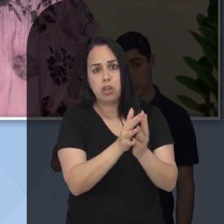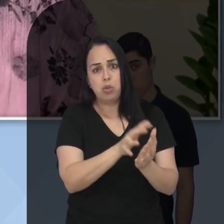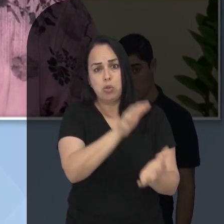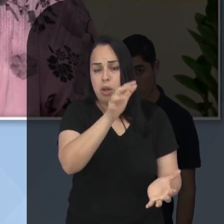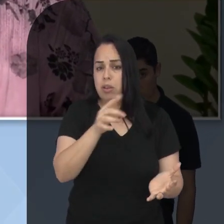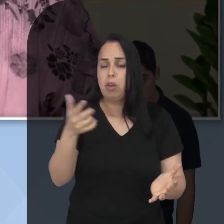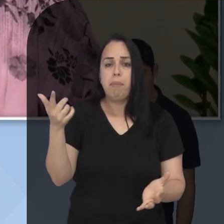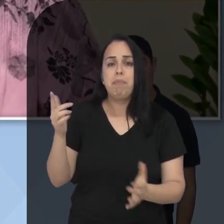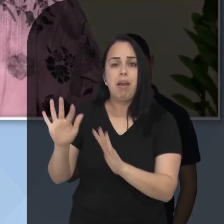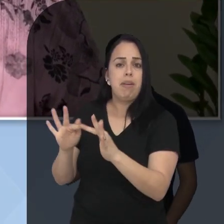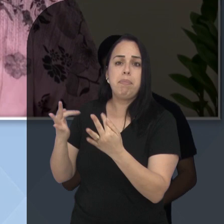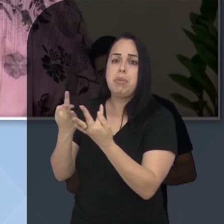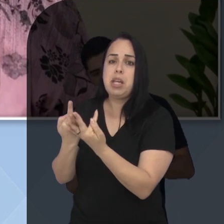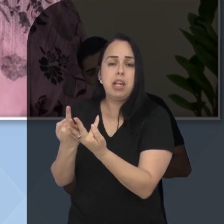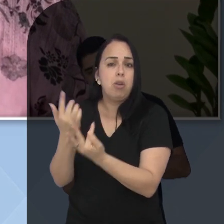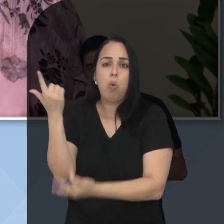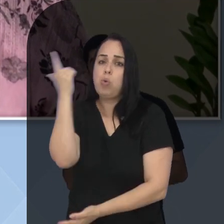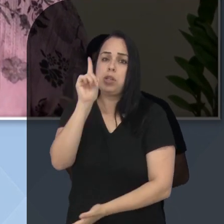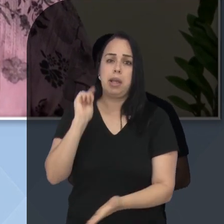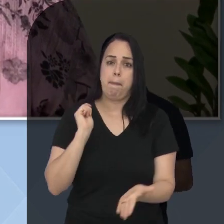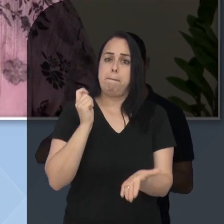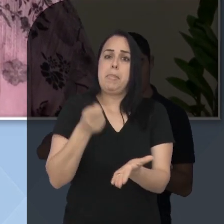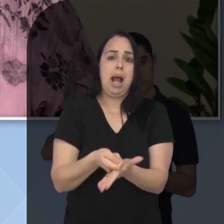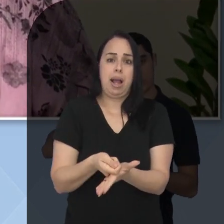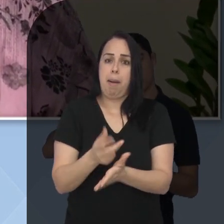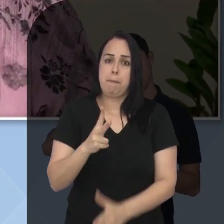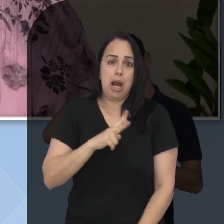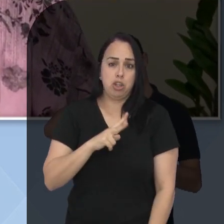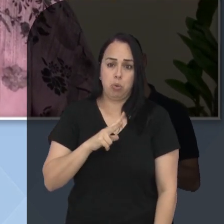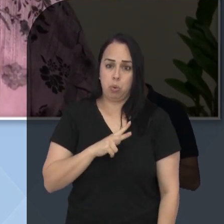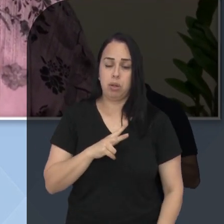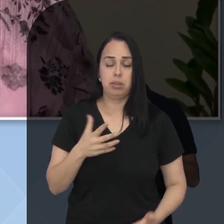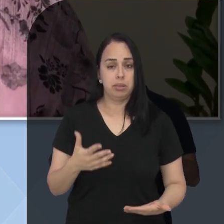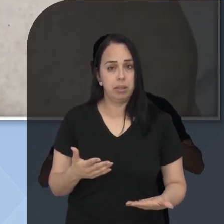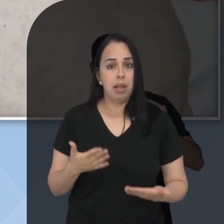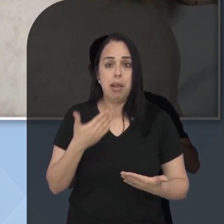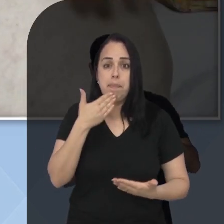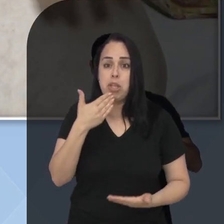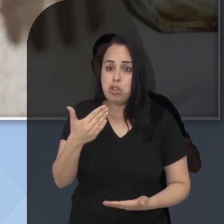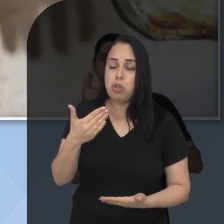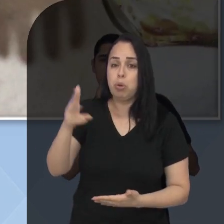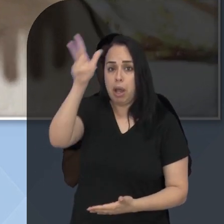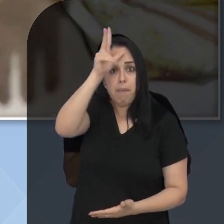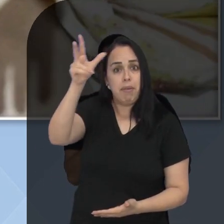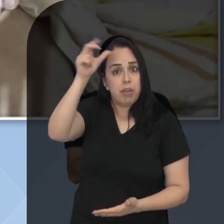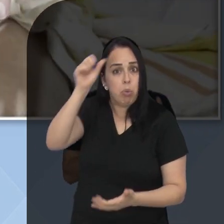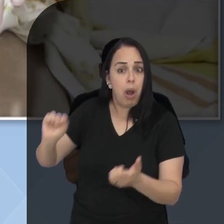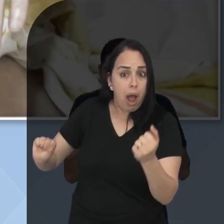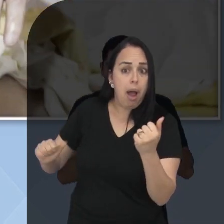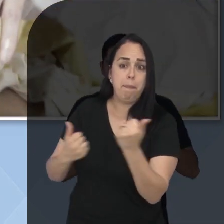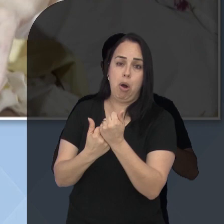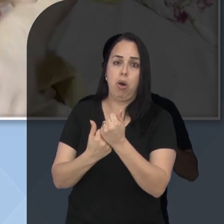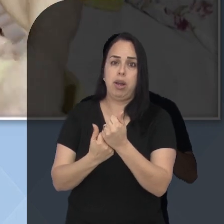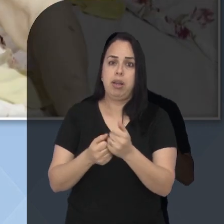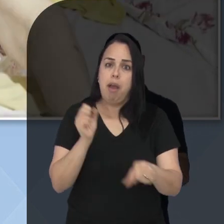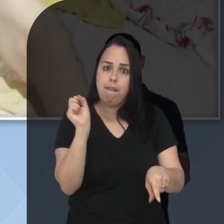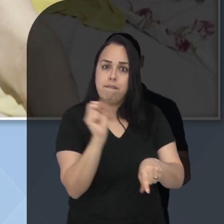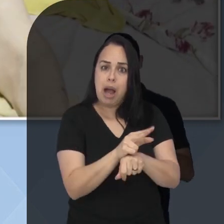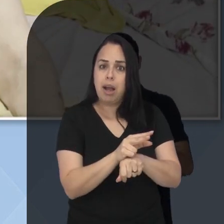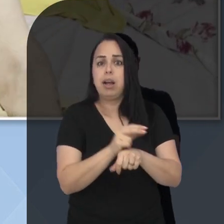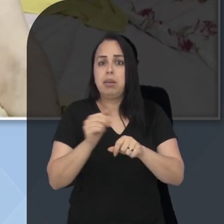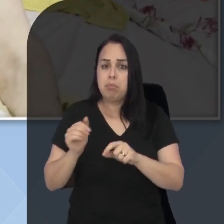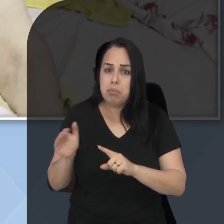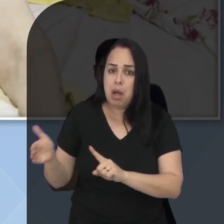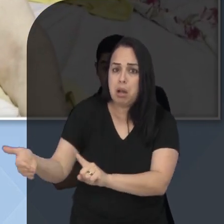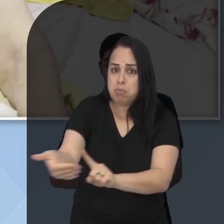para familiares que não têm condições de arcar com as despesas de maneira particular. Dulce Rita pediu apoio do poder público para